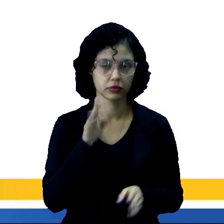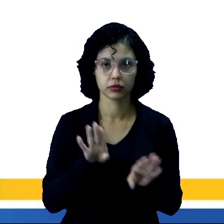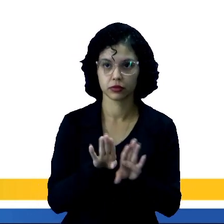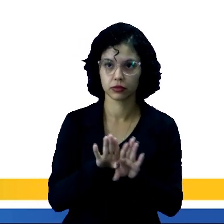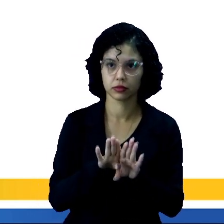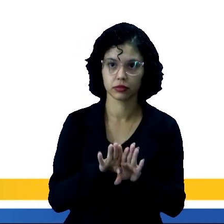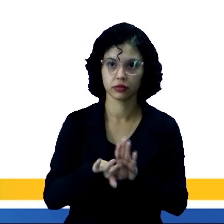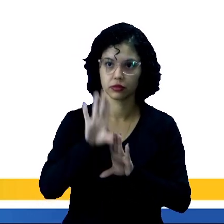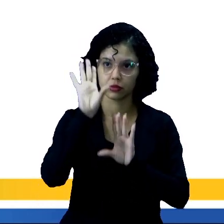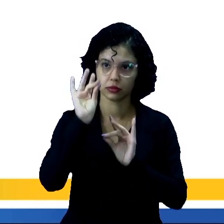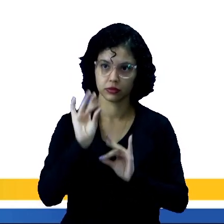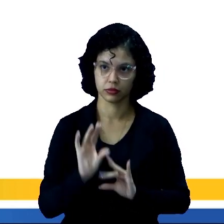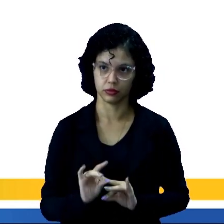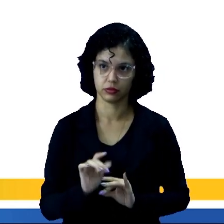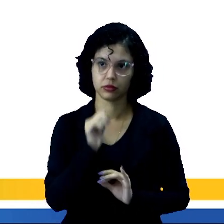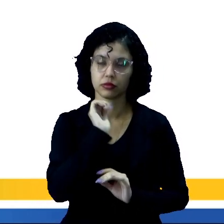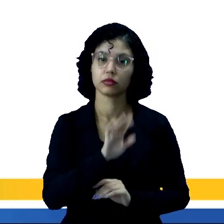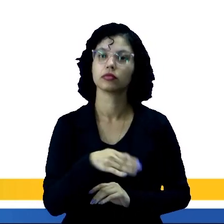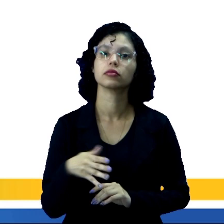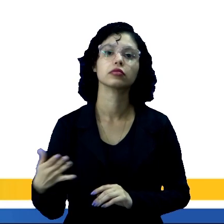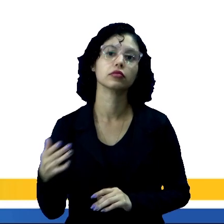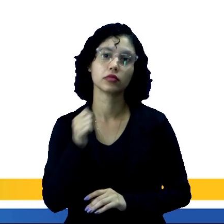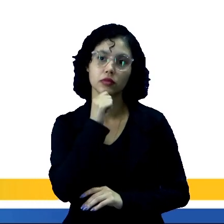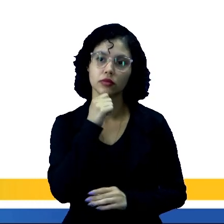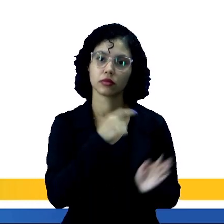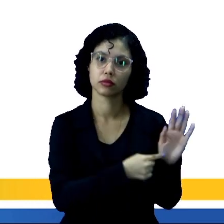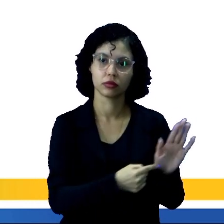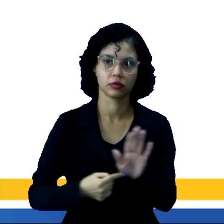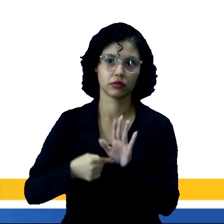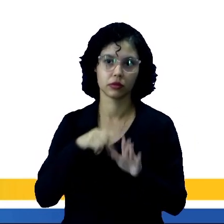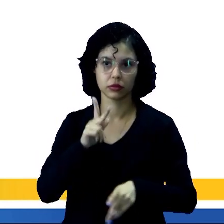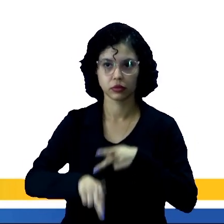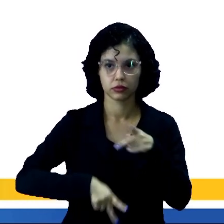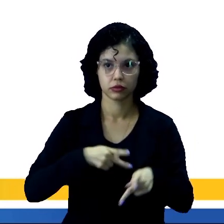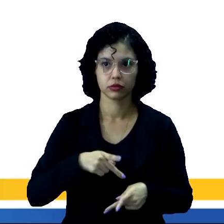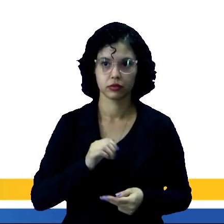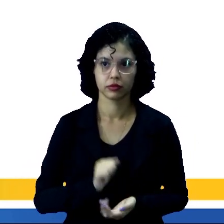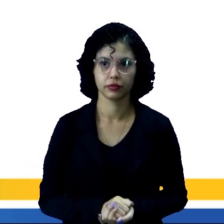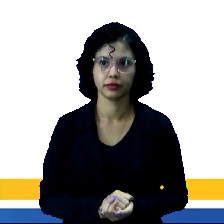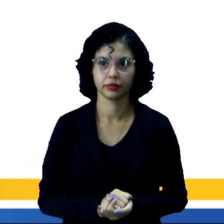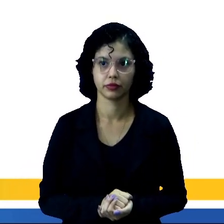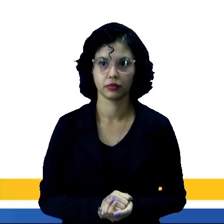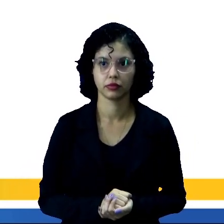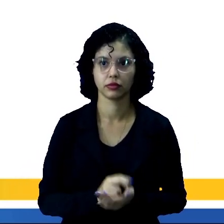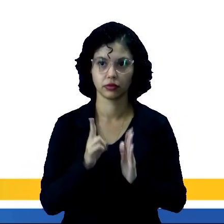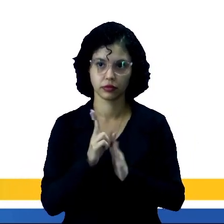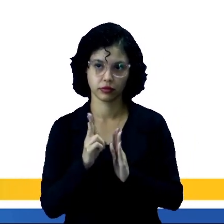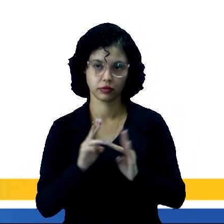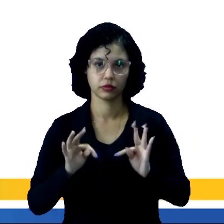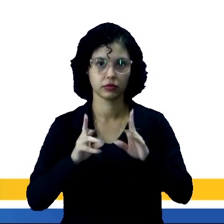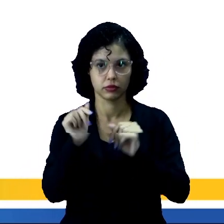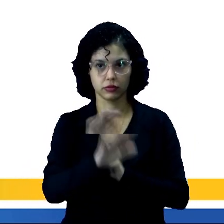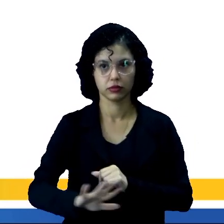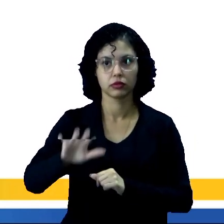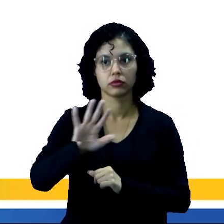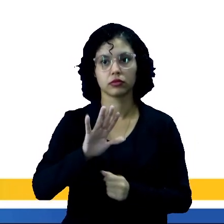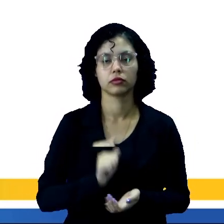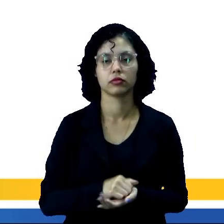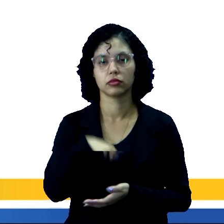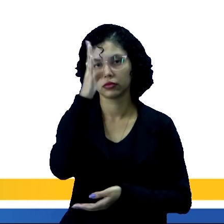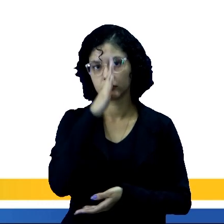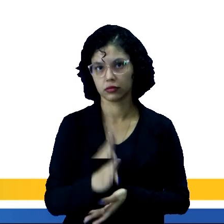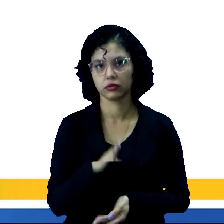a estimativa do quanto que representa essa população indígena atualmente, né? Em relação ao total da população